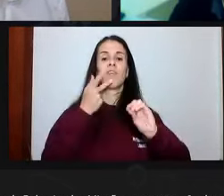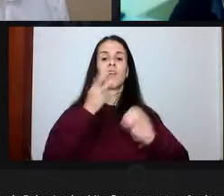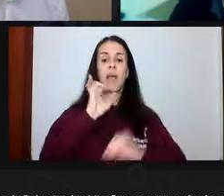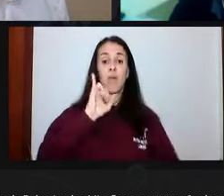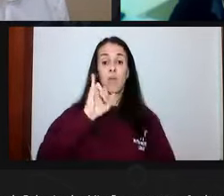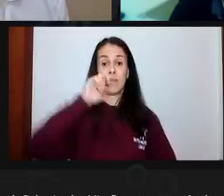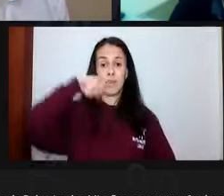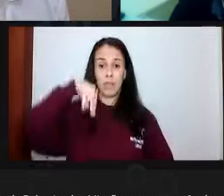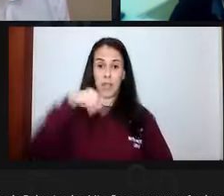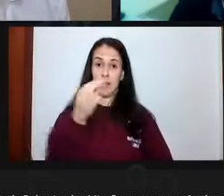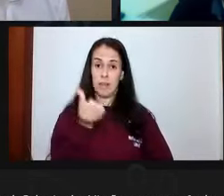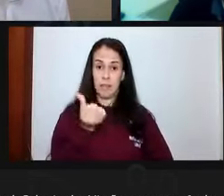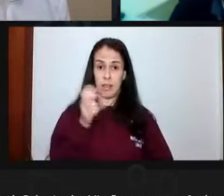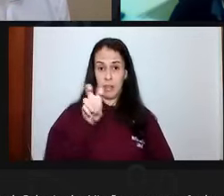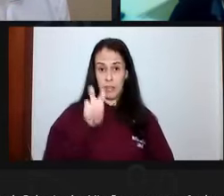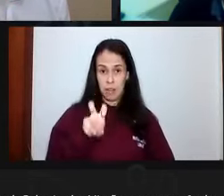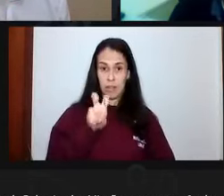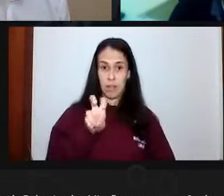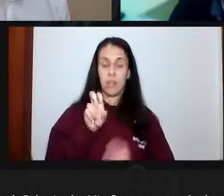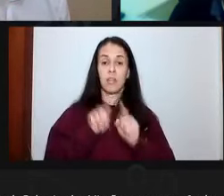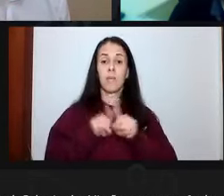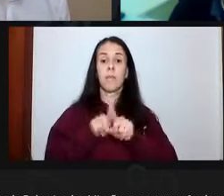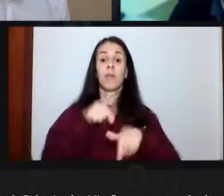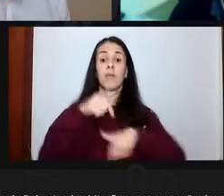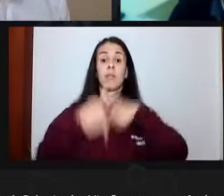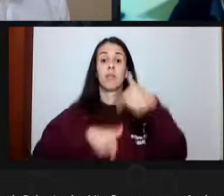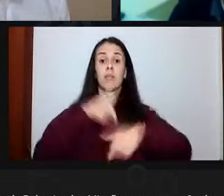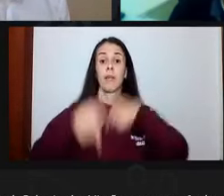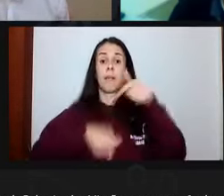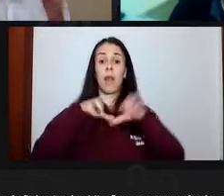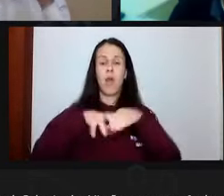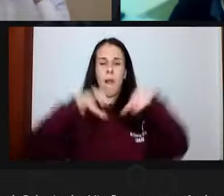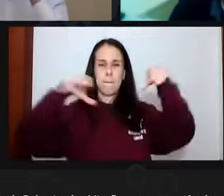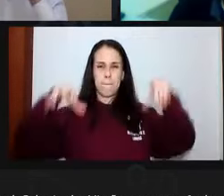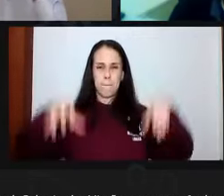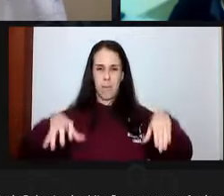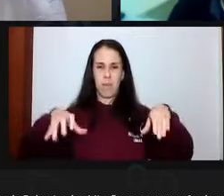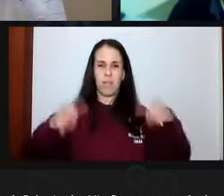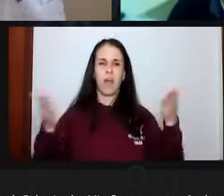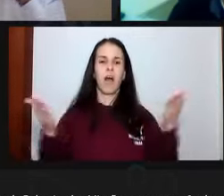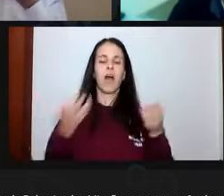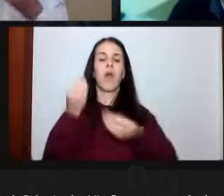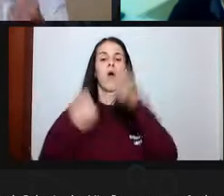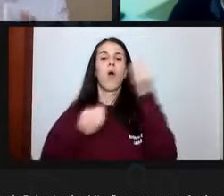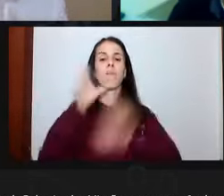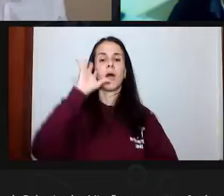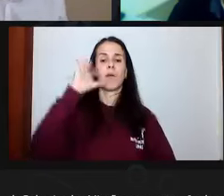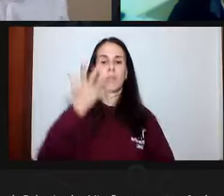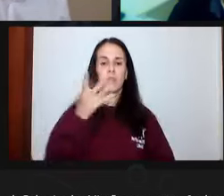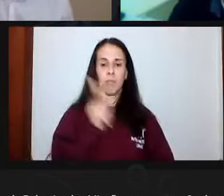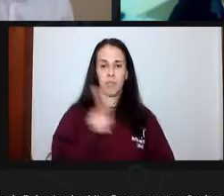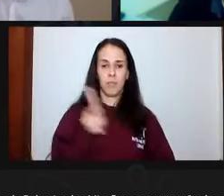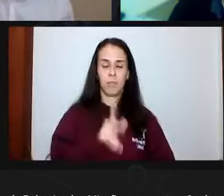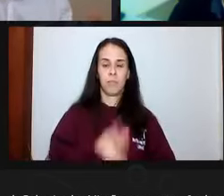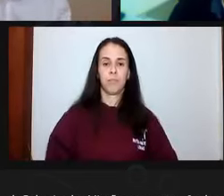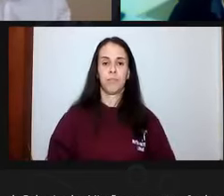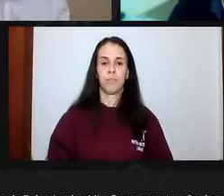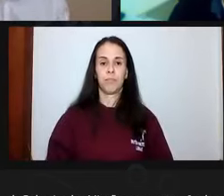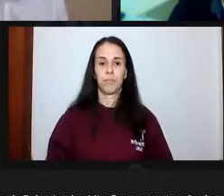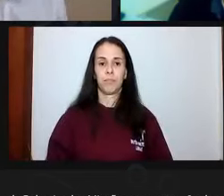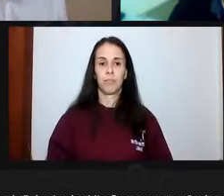normativa 65 e o trabalho remoto docente nessa organização do mundo do trabalho. De certa forma,